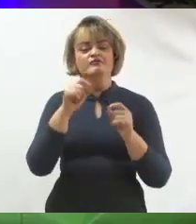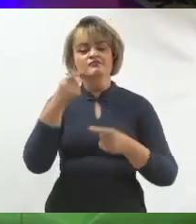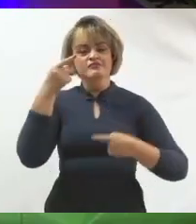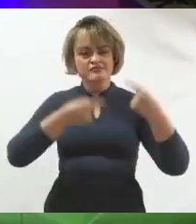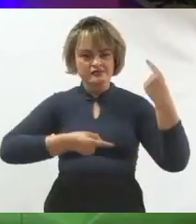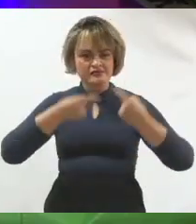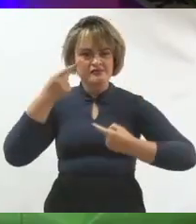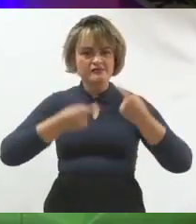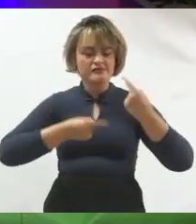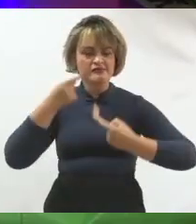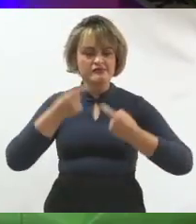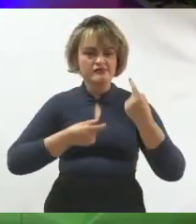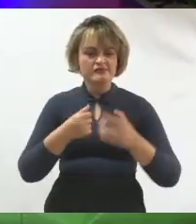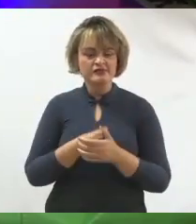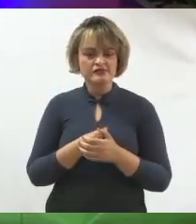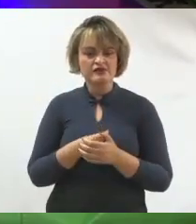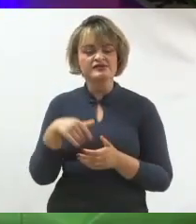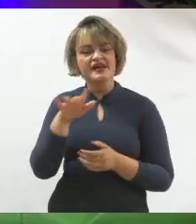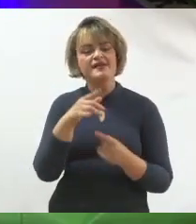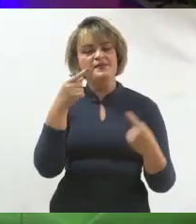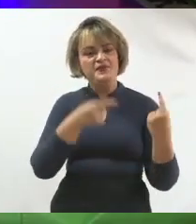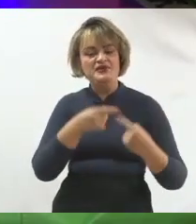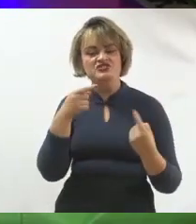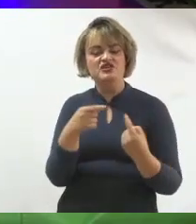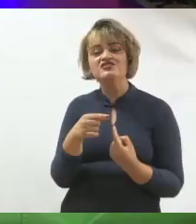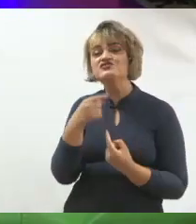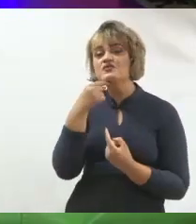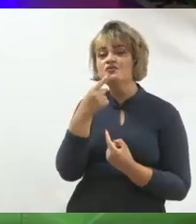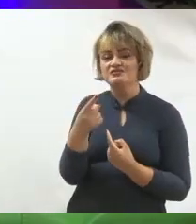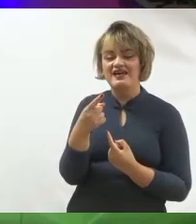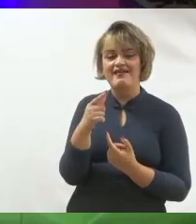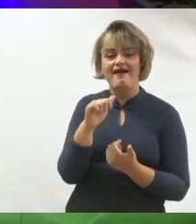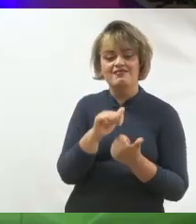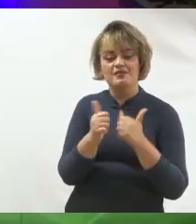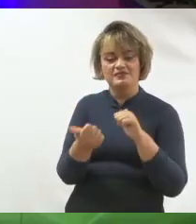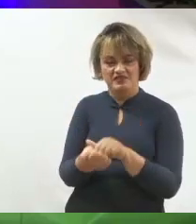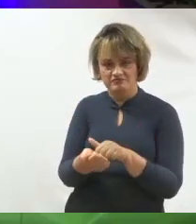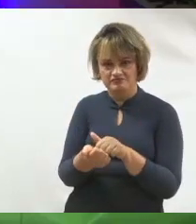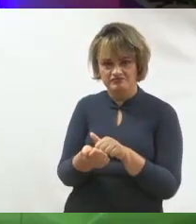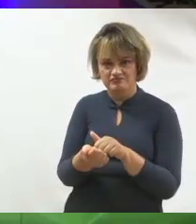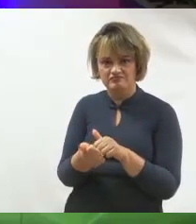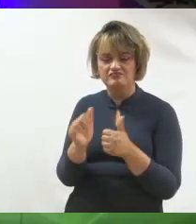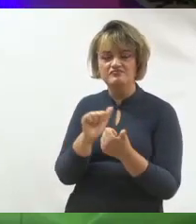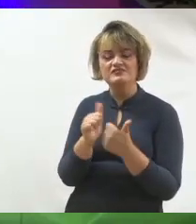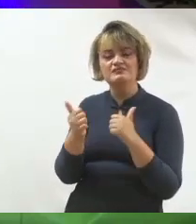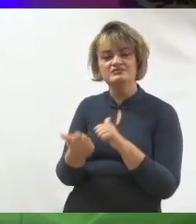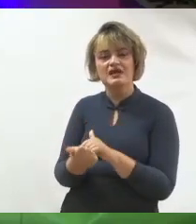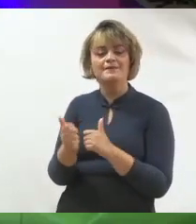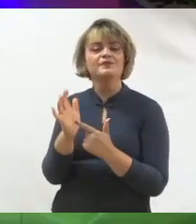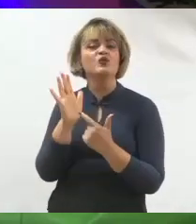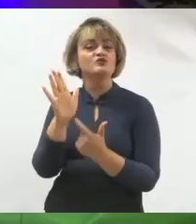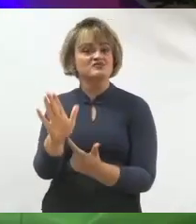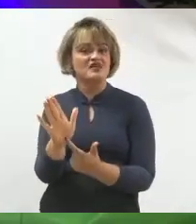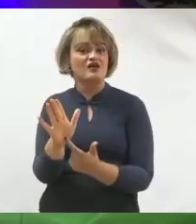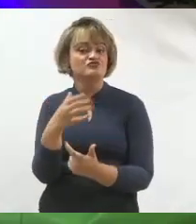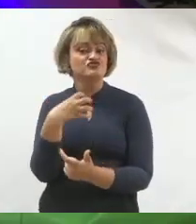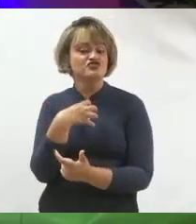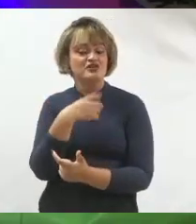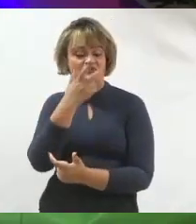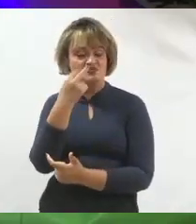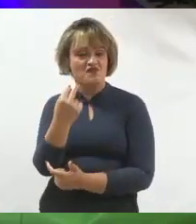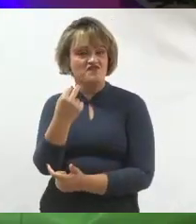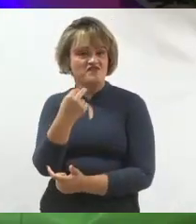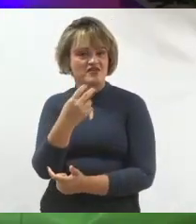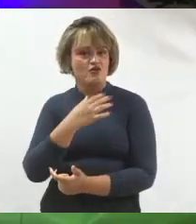Porque se dentro da política a gente não conseguir se adaptar a mostrar o conteúdo conforme as pessoas hoje em dia